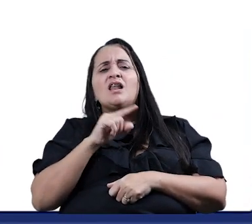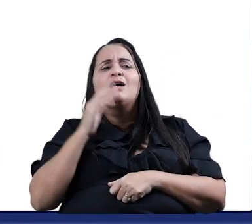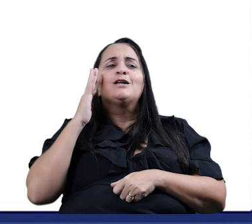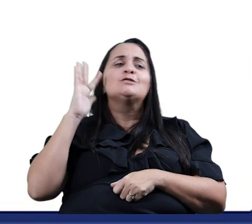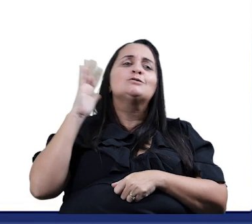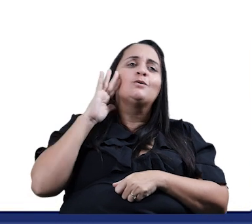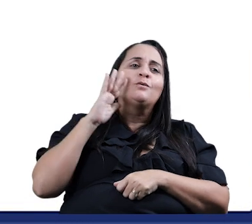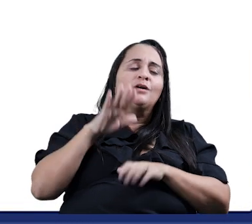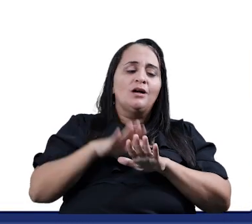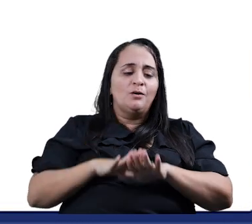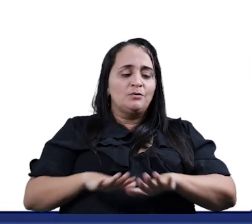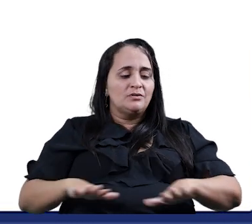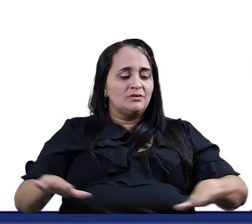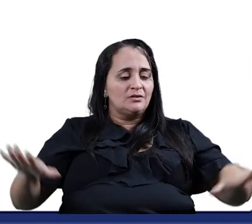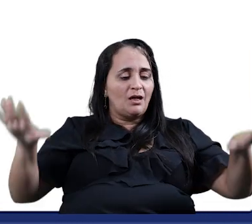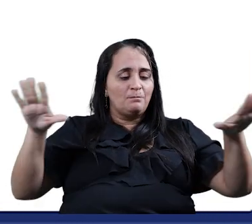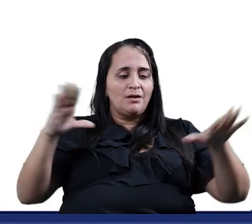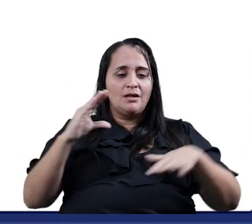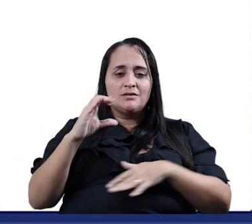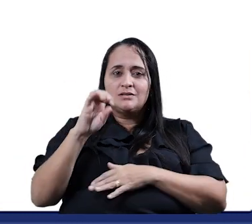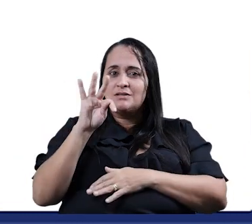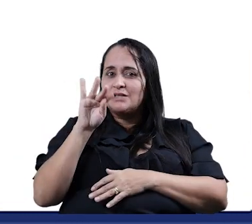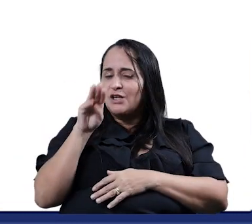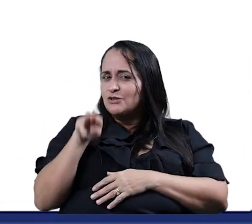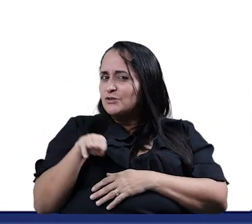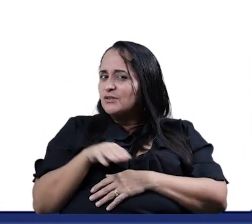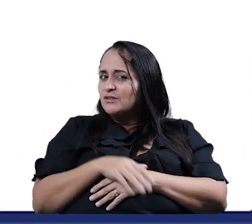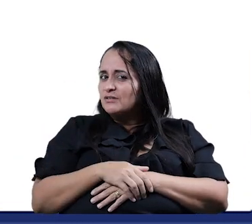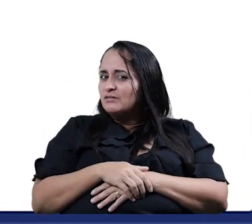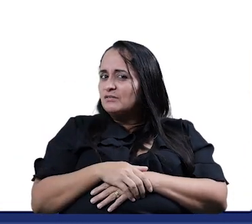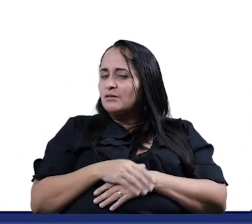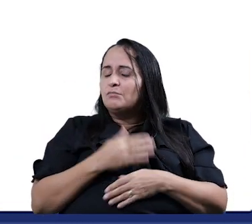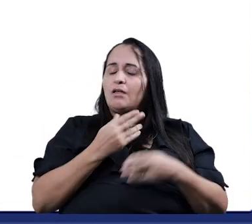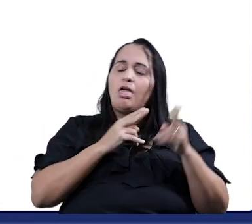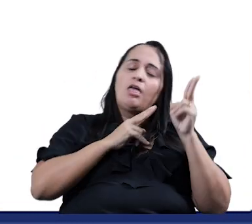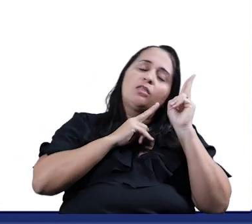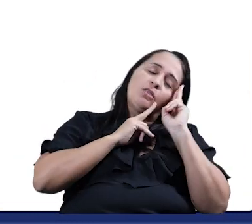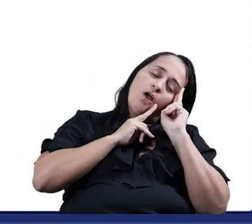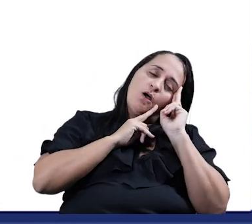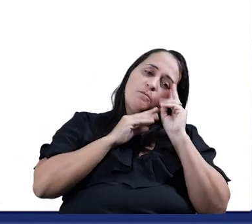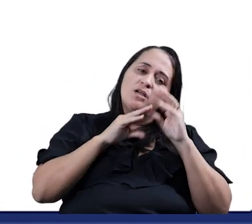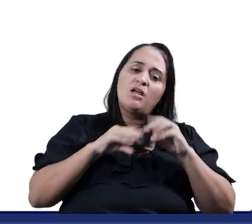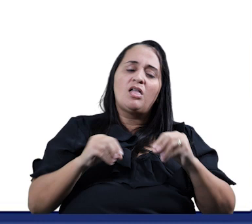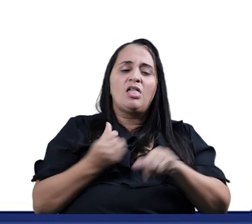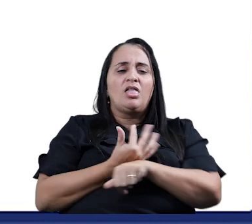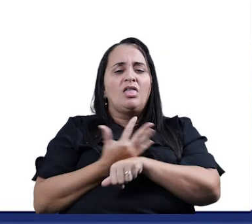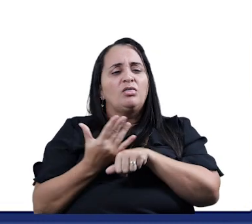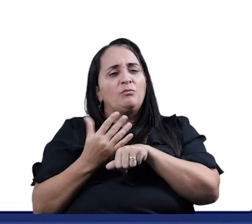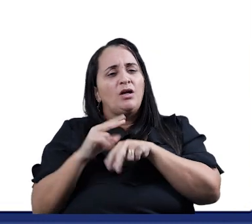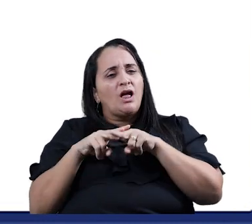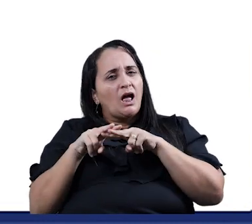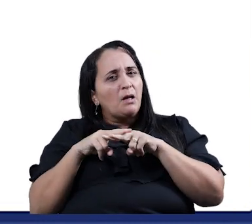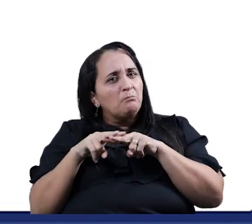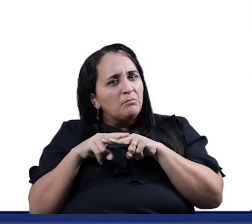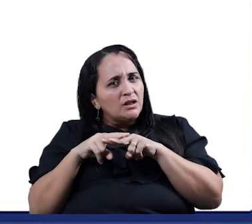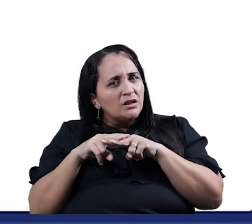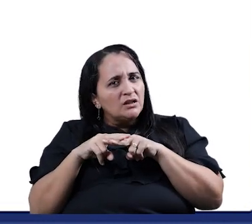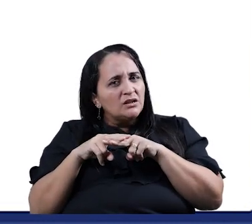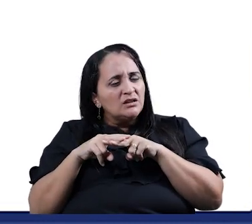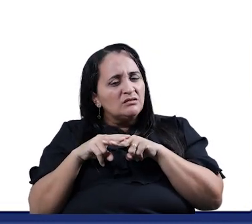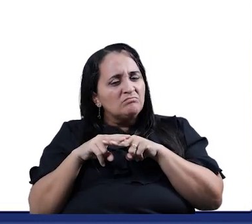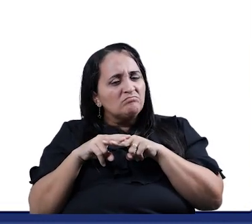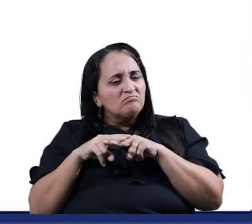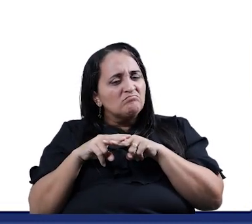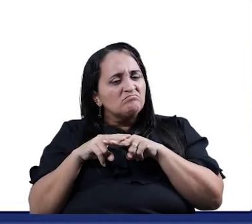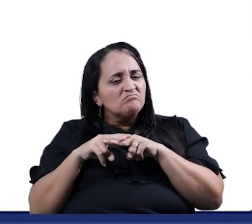De cetim Mas ela Dorme no capim Mas vai Que pra ela Esse tapete